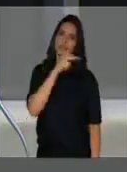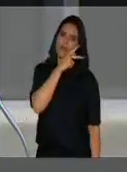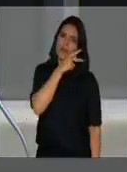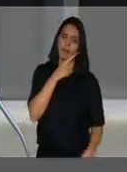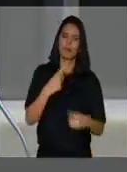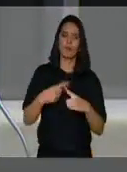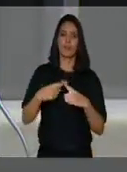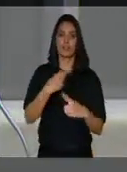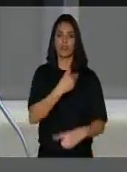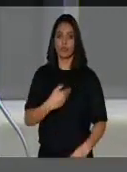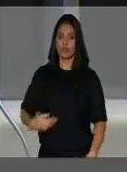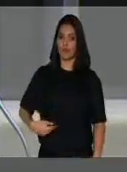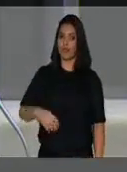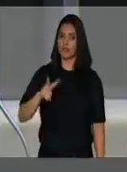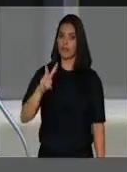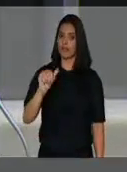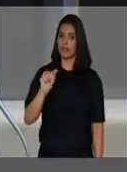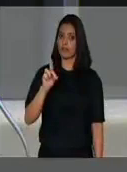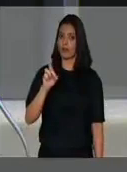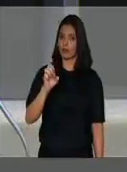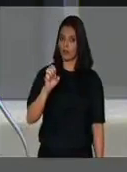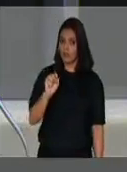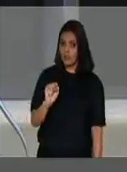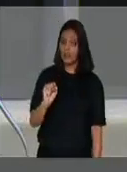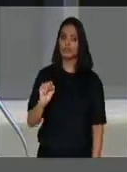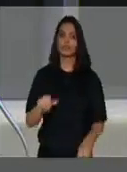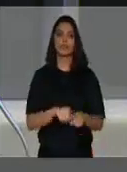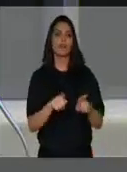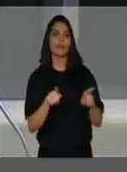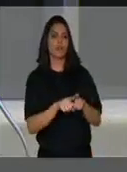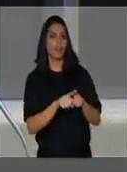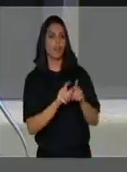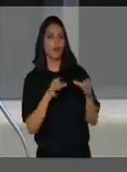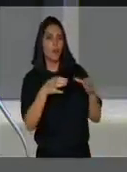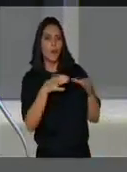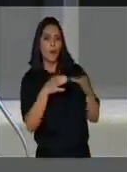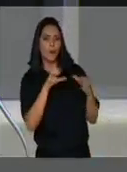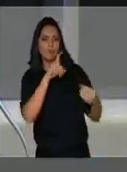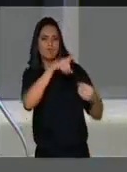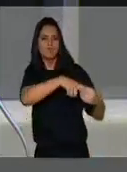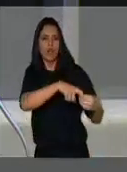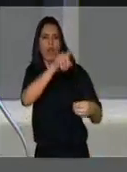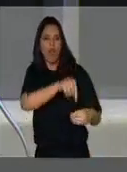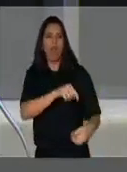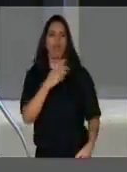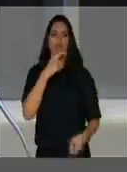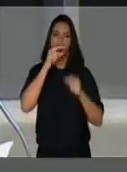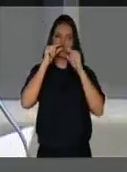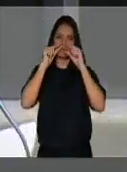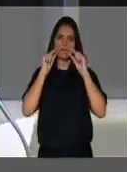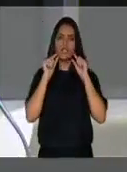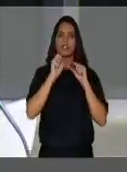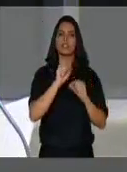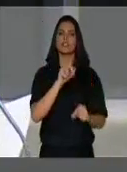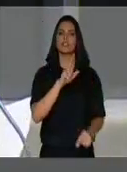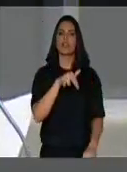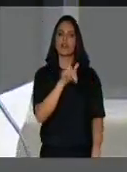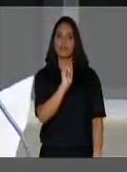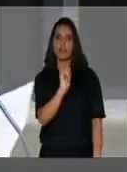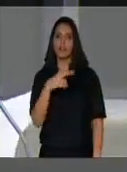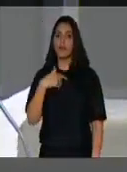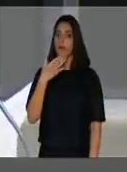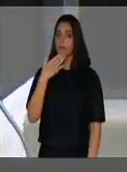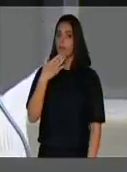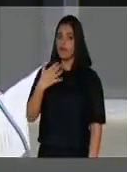governos de Valdês Góes e seu grupo político ligado à Sarney. Obrigada, senhor presidente. Eu peço a divulgação